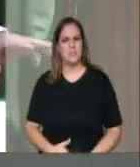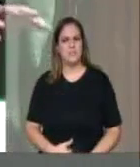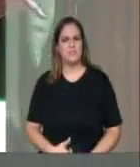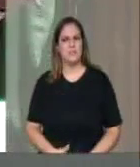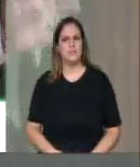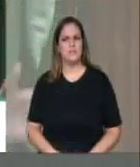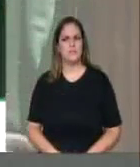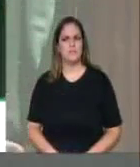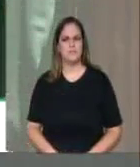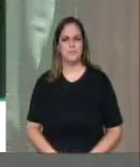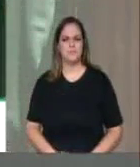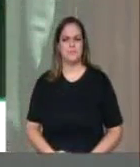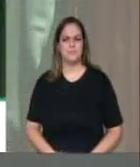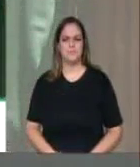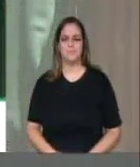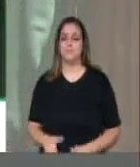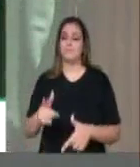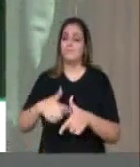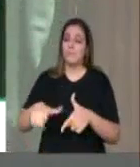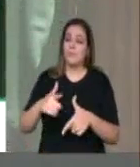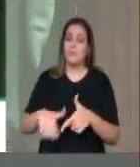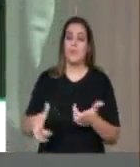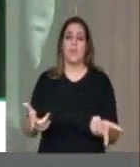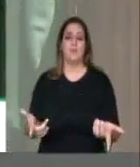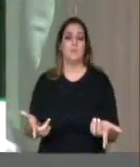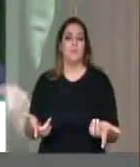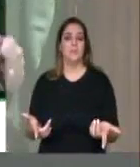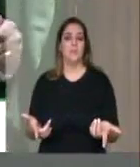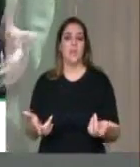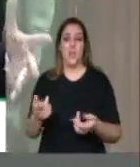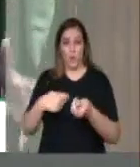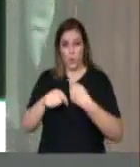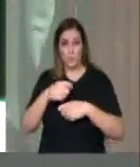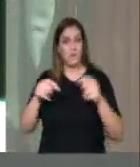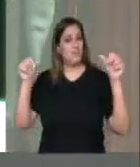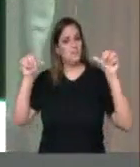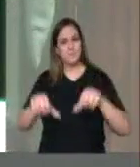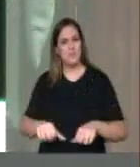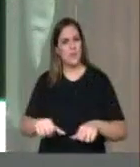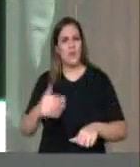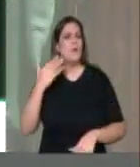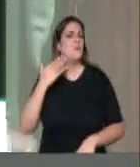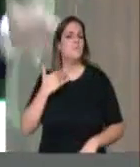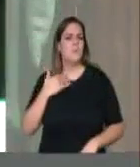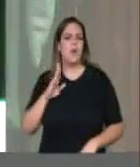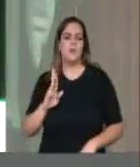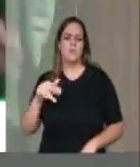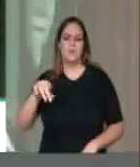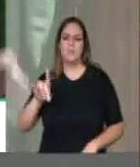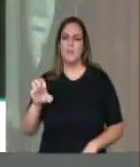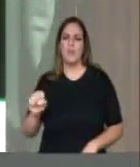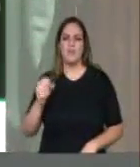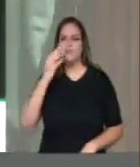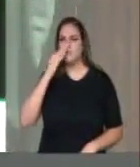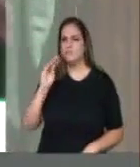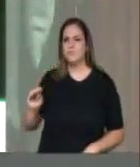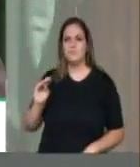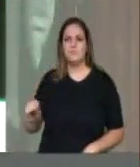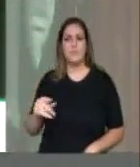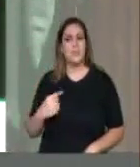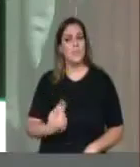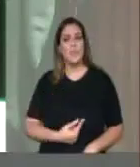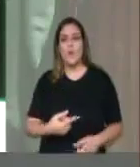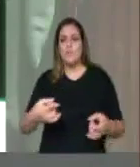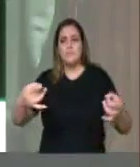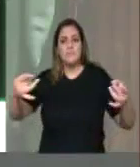a combinação de fatores e a economia despencou, o BNDES fechou as portas e nós estamos abandonados na duplicação da